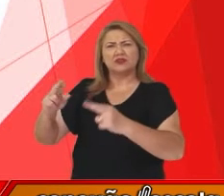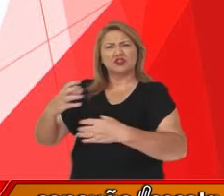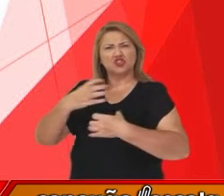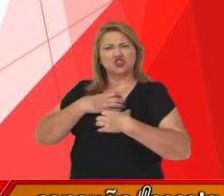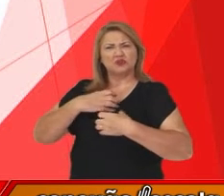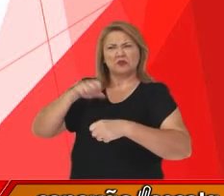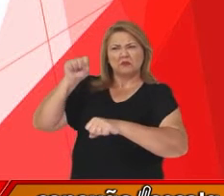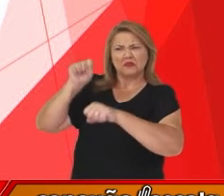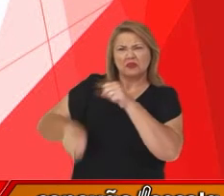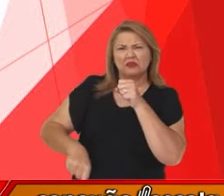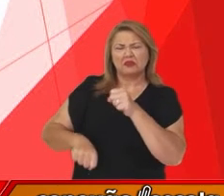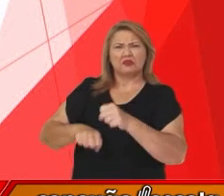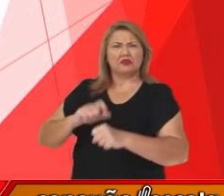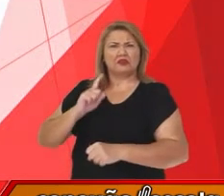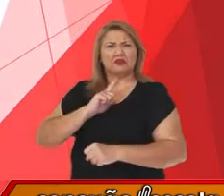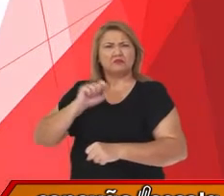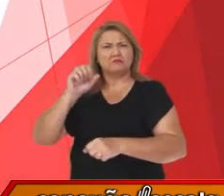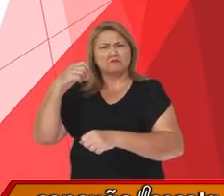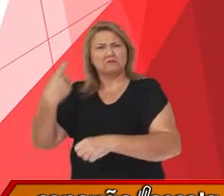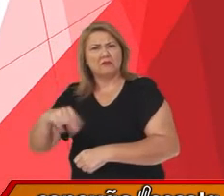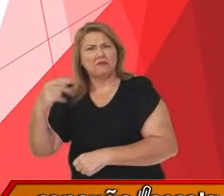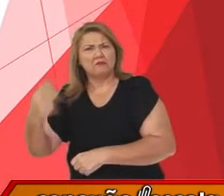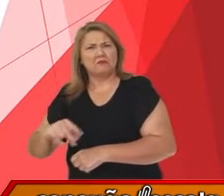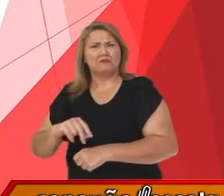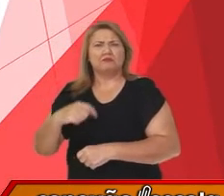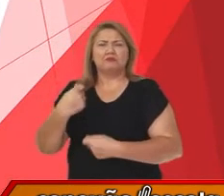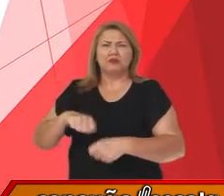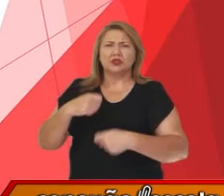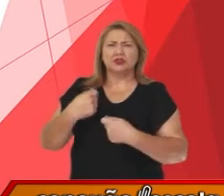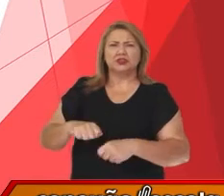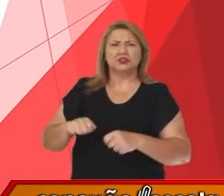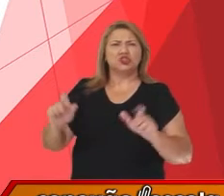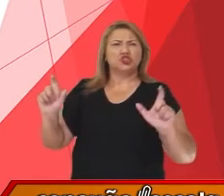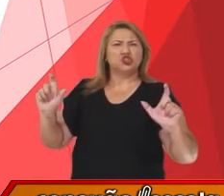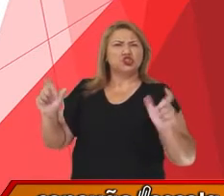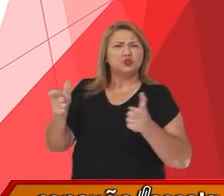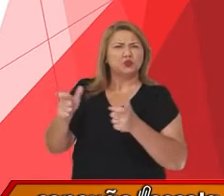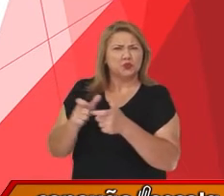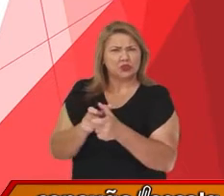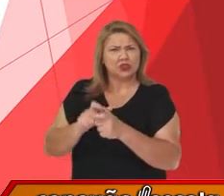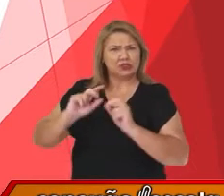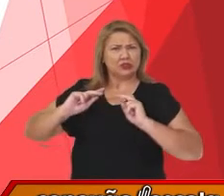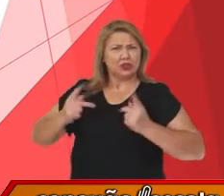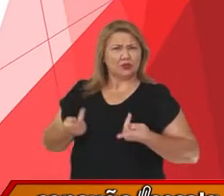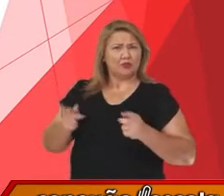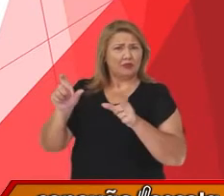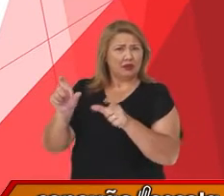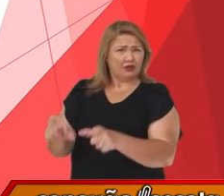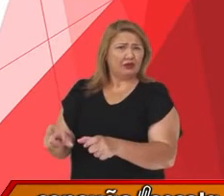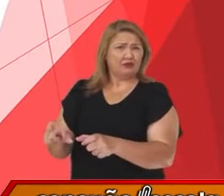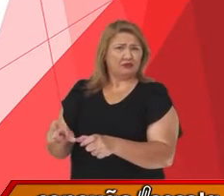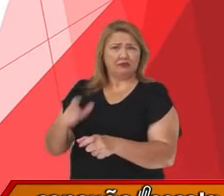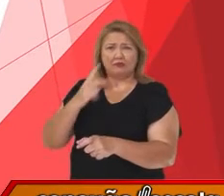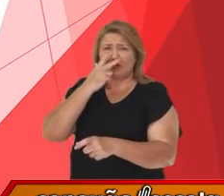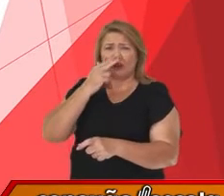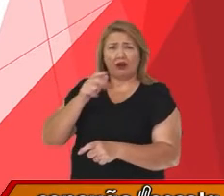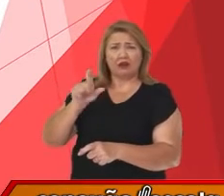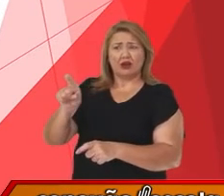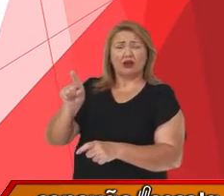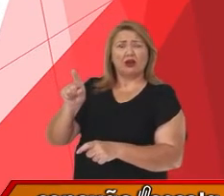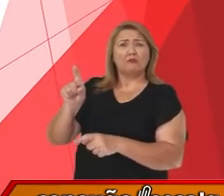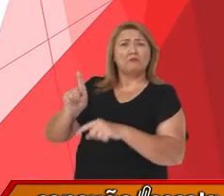que matar, de que tem que bater e de que tem que reduzir esse ser humano a uma condição de objeto.